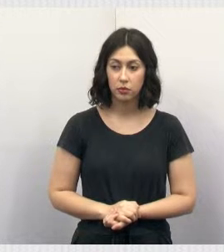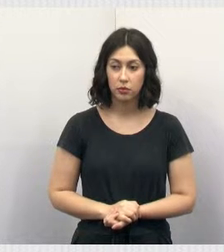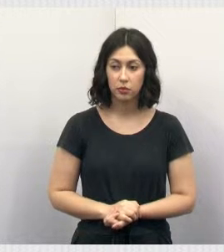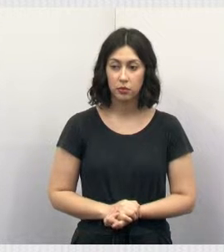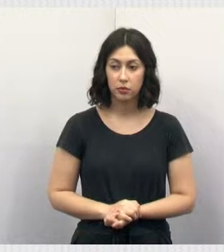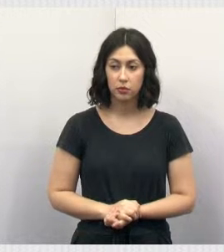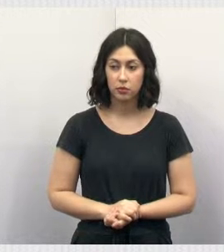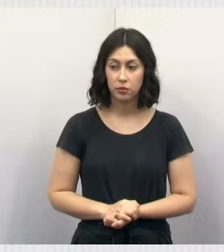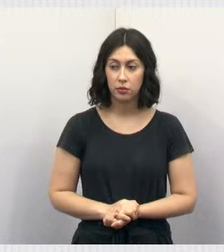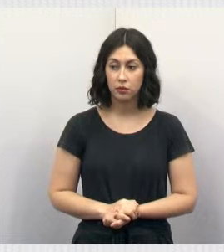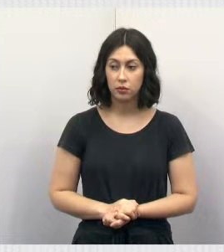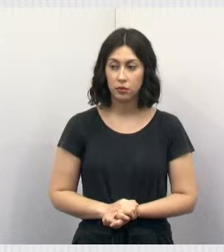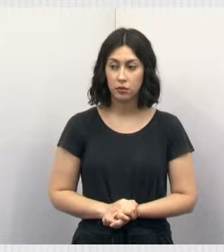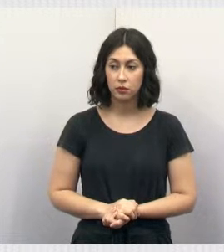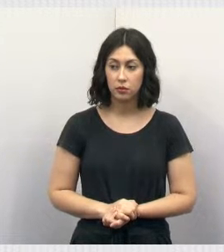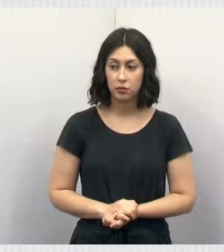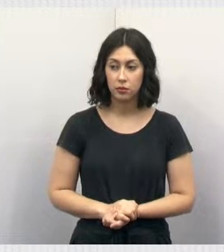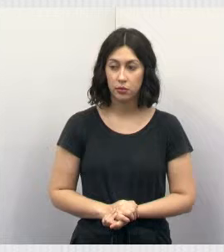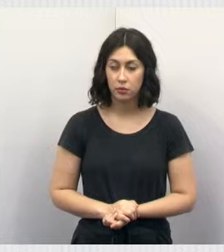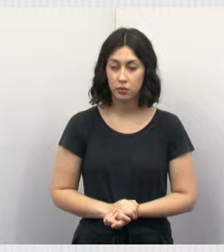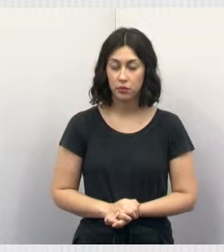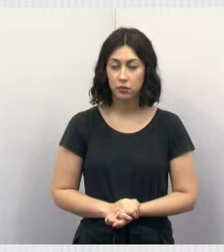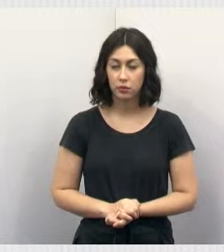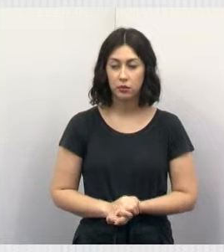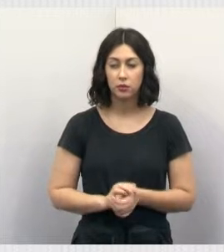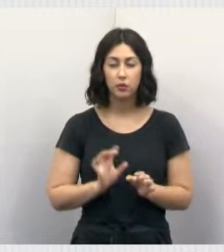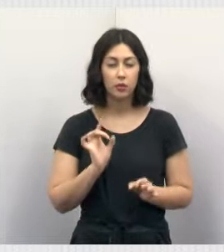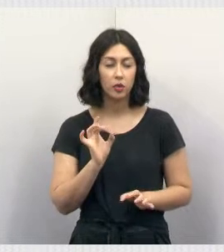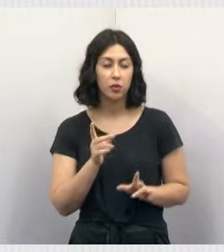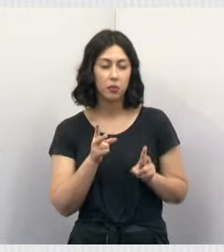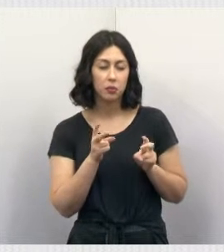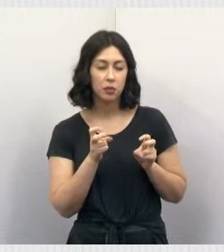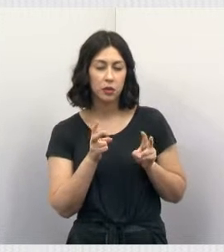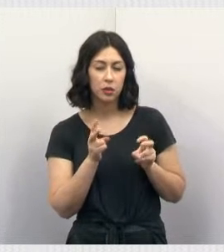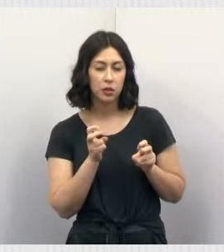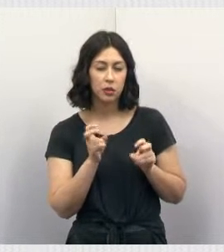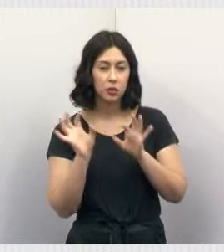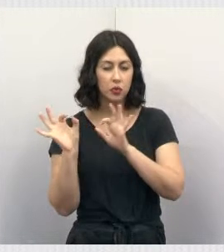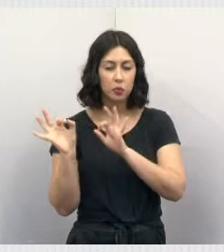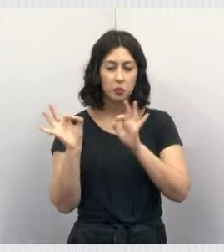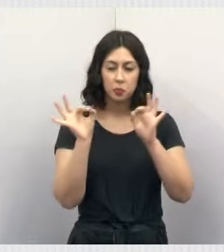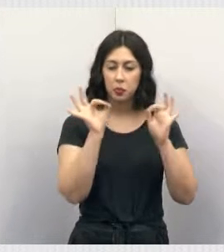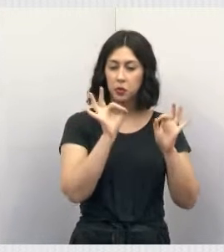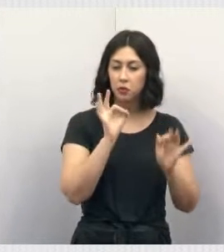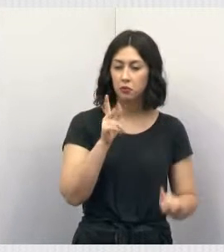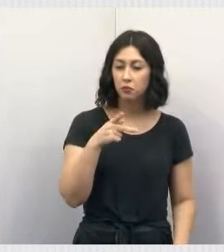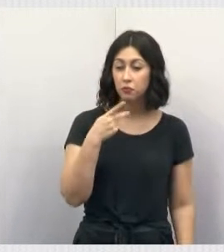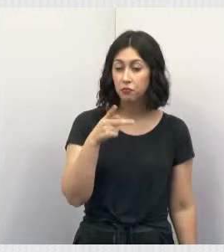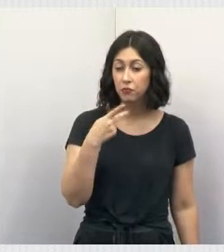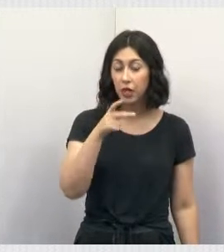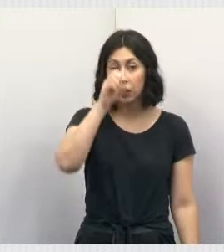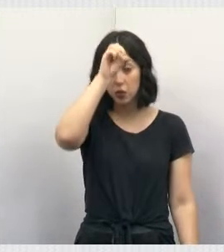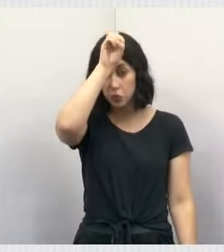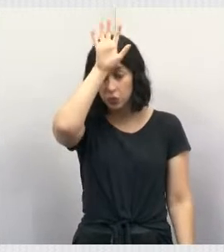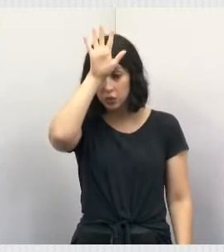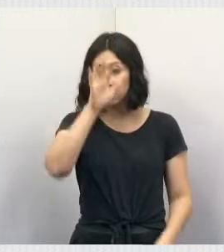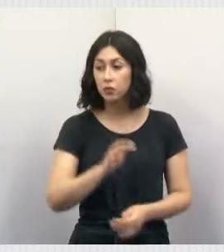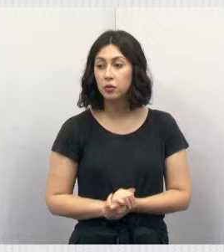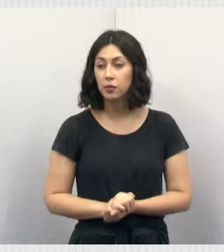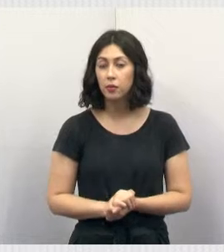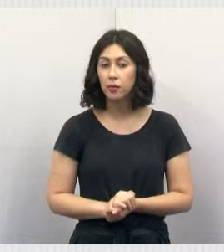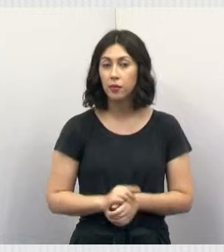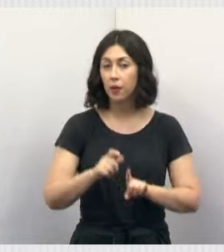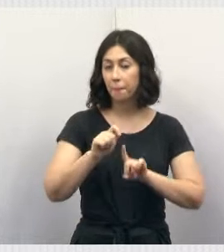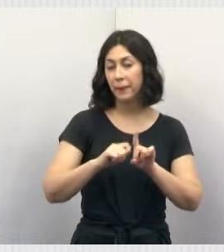Gente, fazendo aí uma pequena observação, acompanhando o discurso do doutor Rodrigo Salomão, o